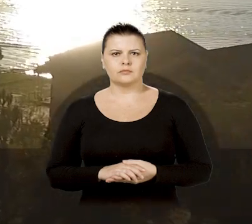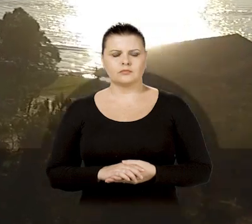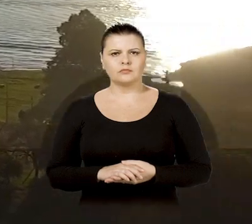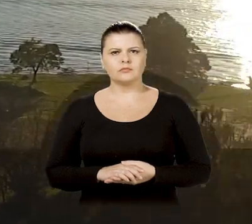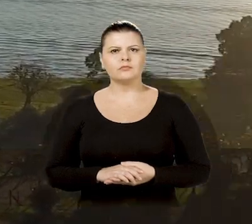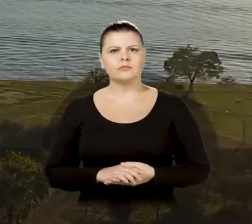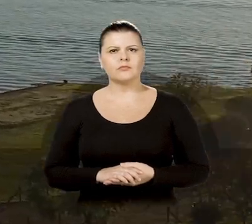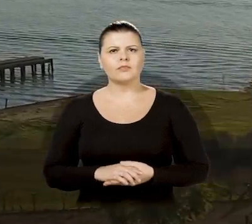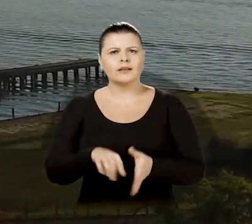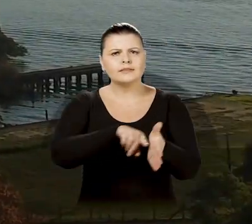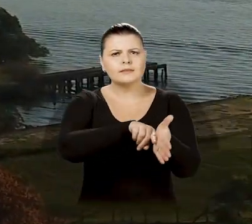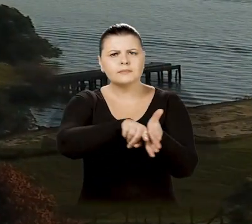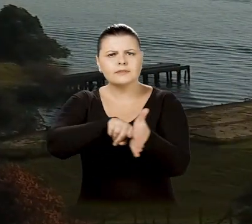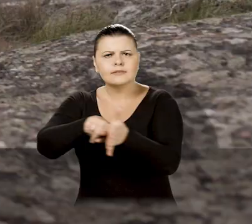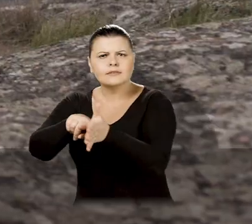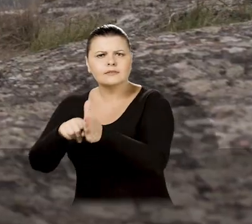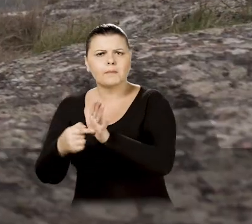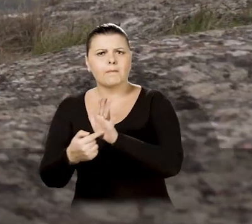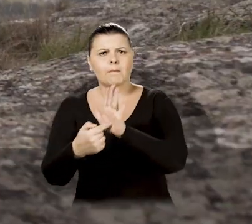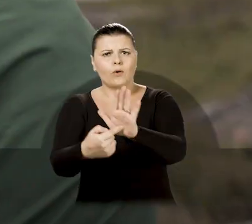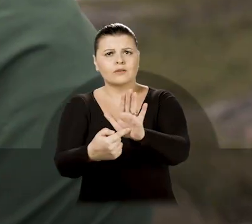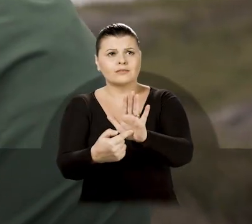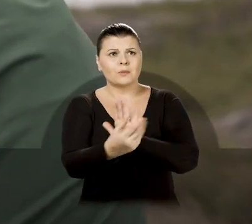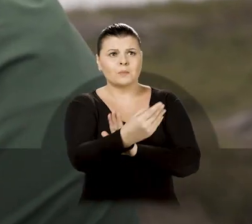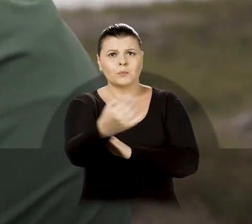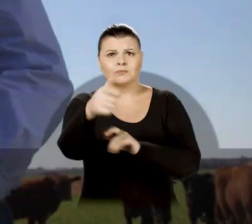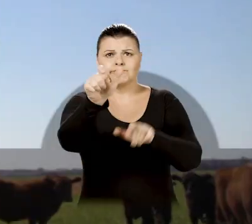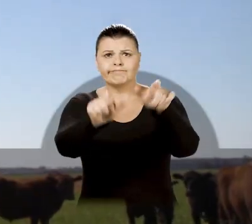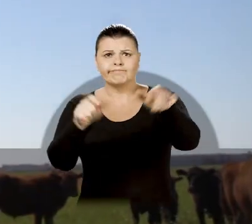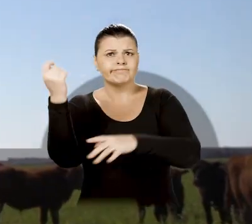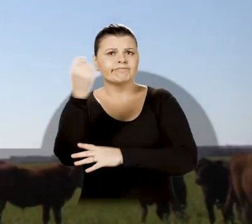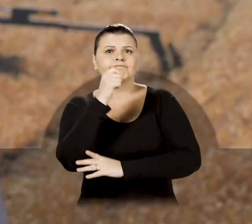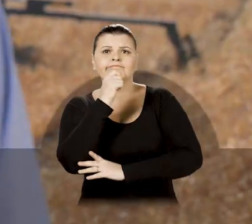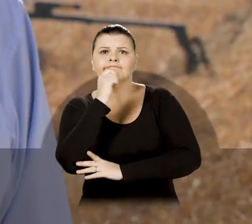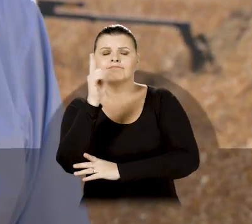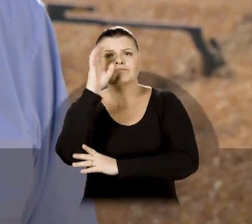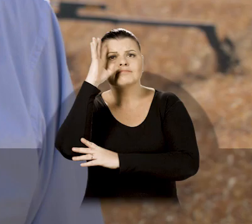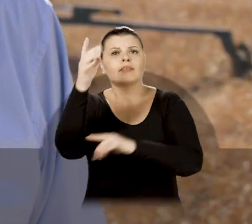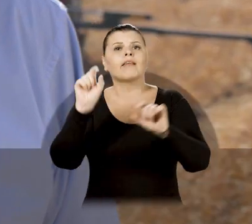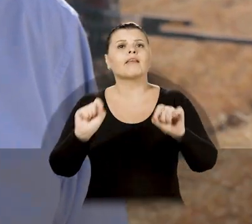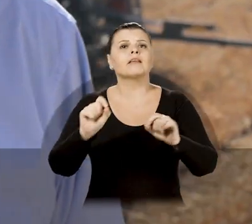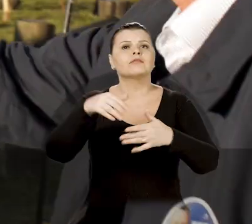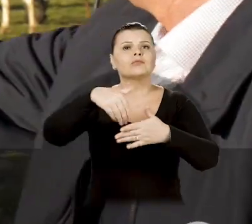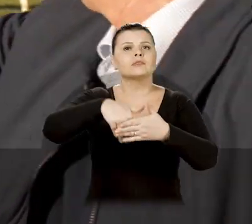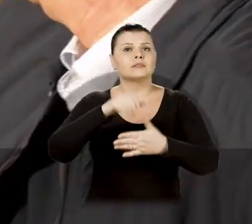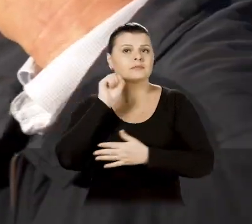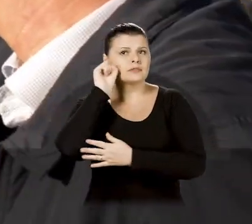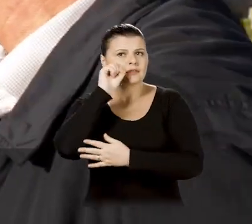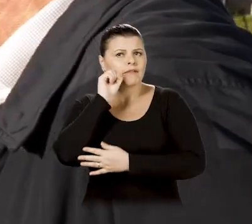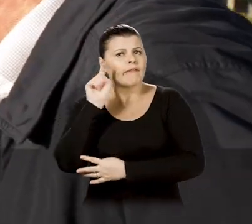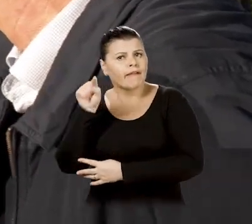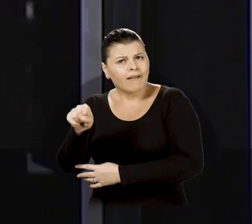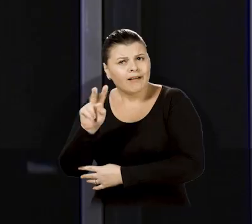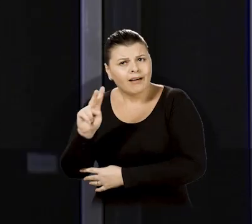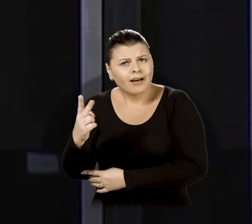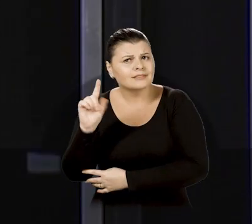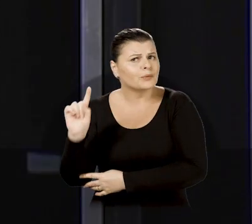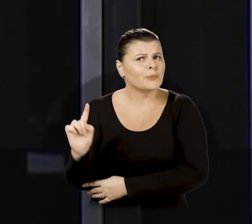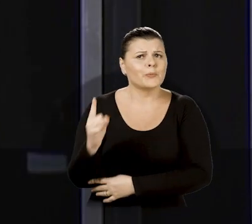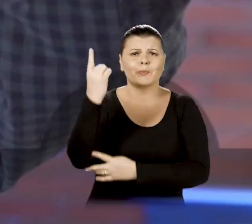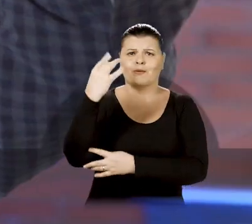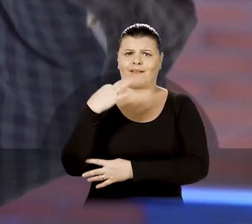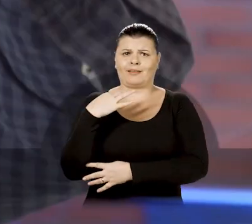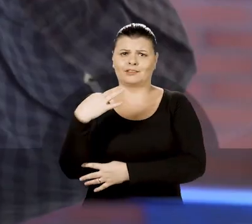As pesquisas apontam, milhões de gaúchos ainda não decidiram em quem votar para senador. Heinz é o único entre os